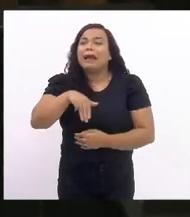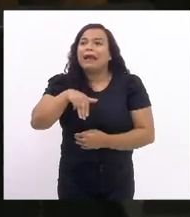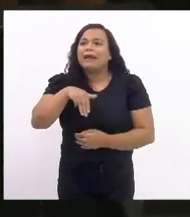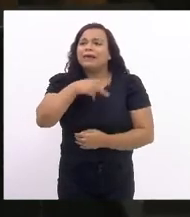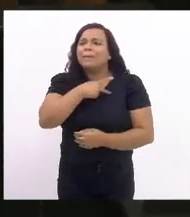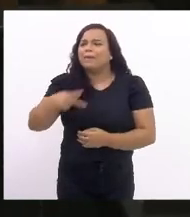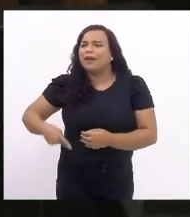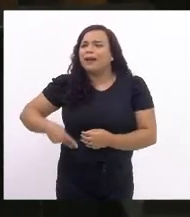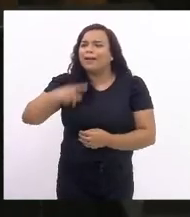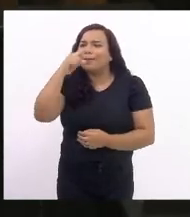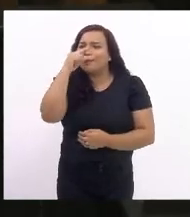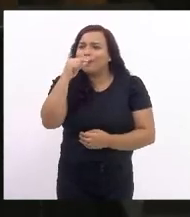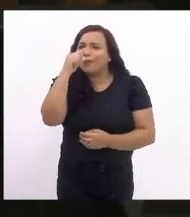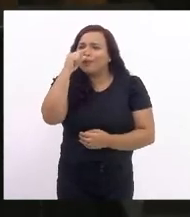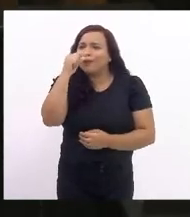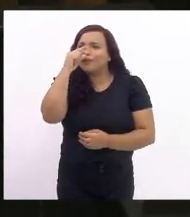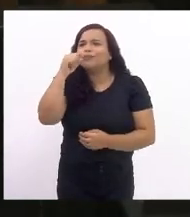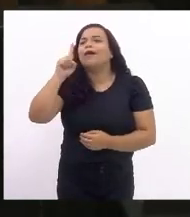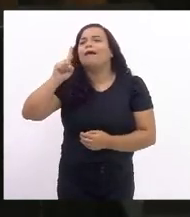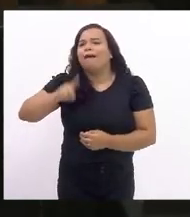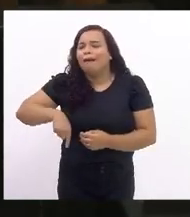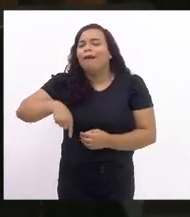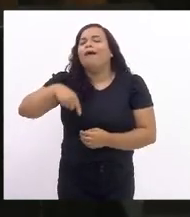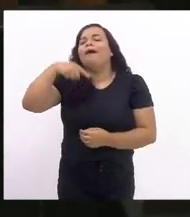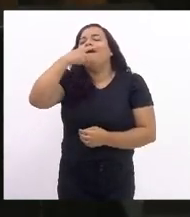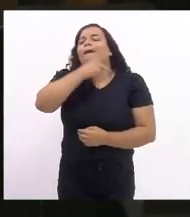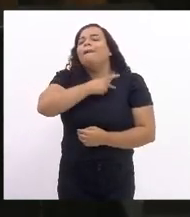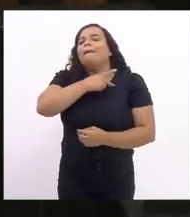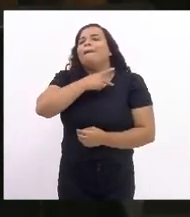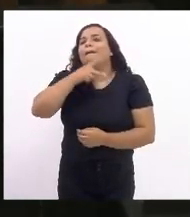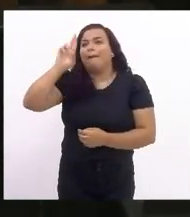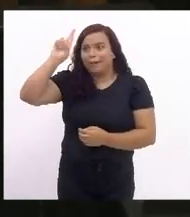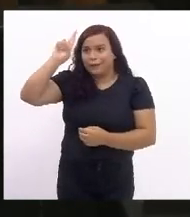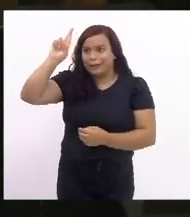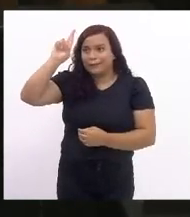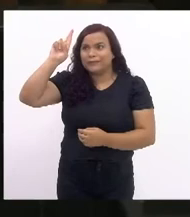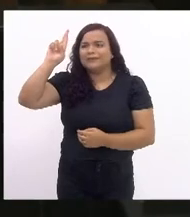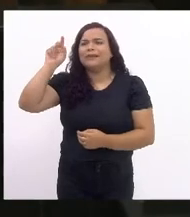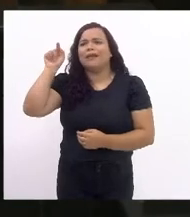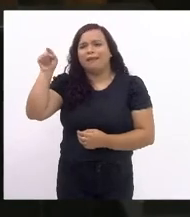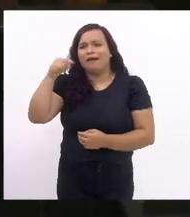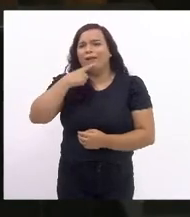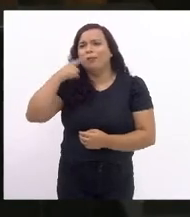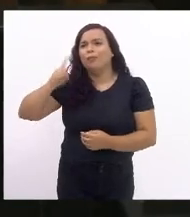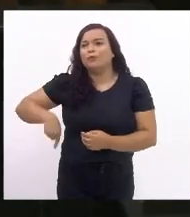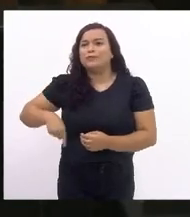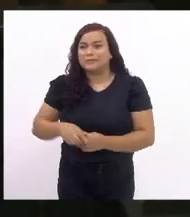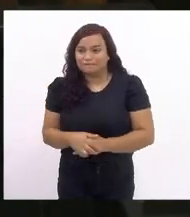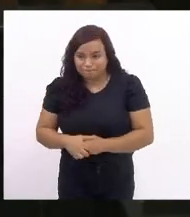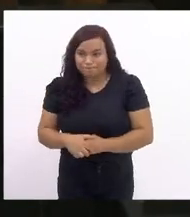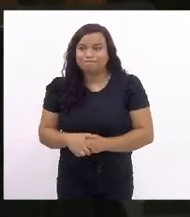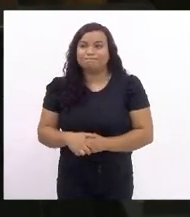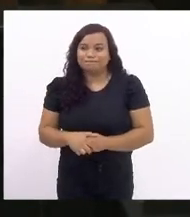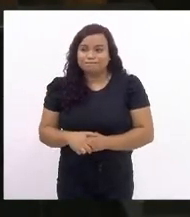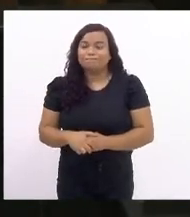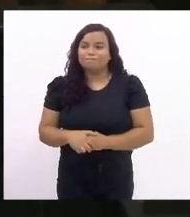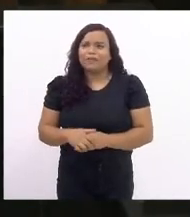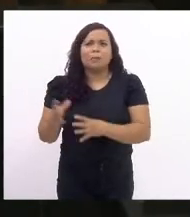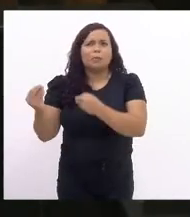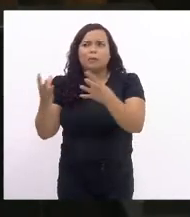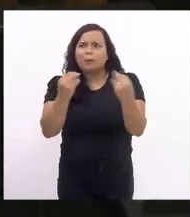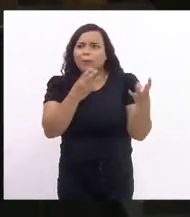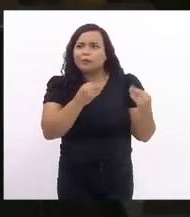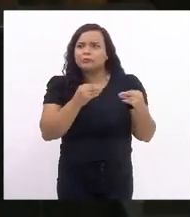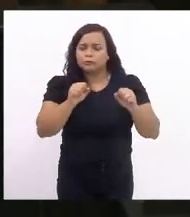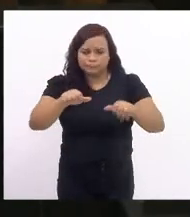da Rússia. E muitos no parlamento que